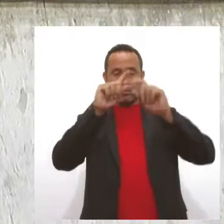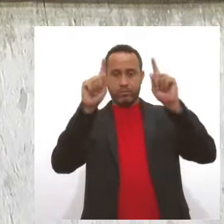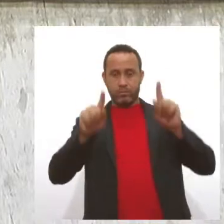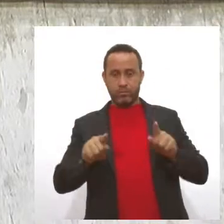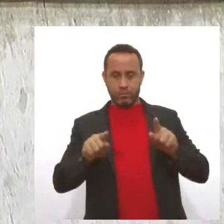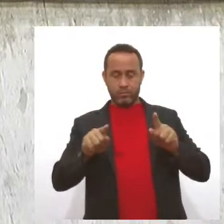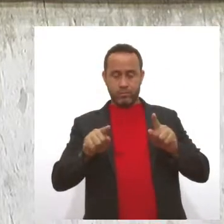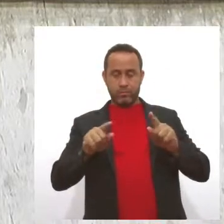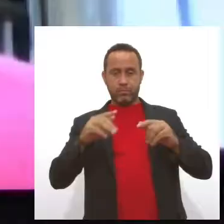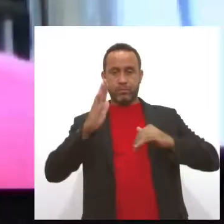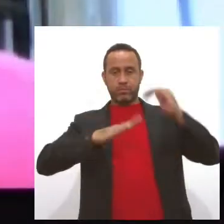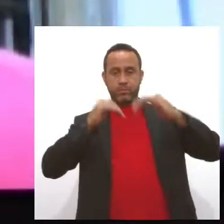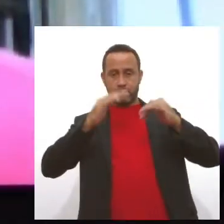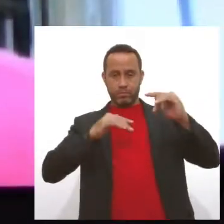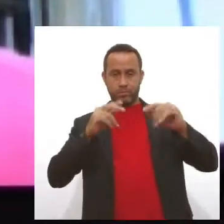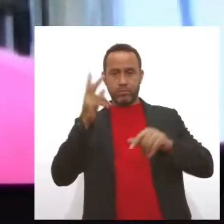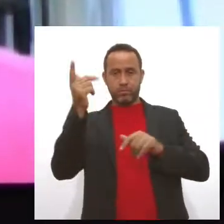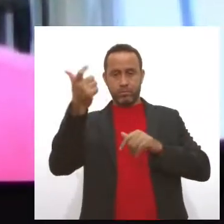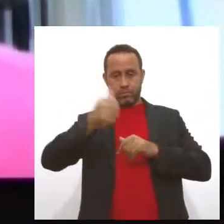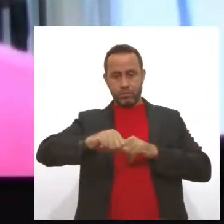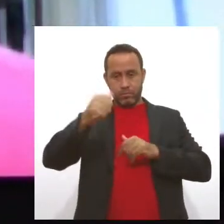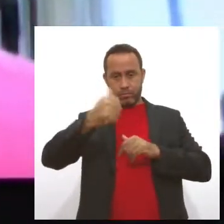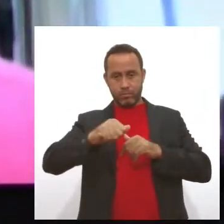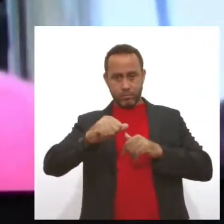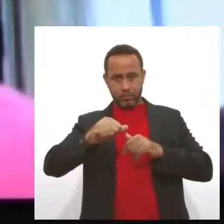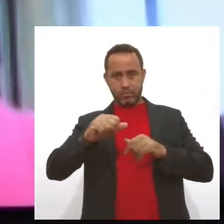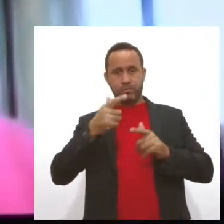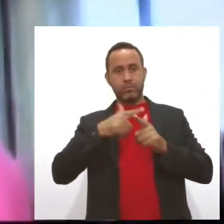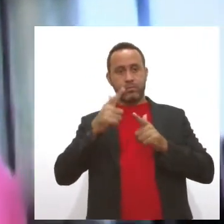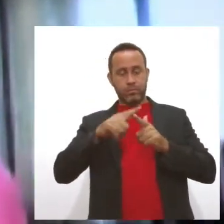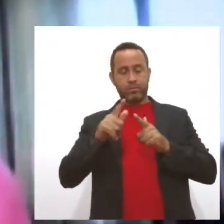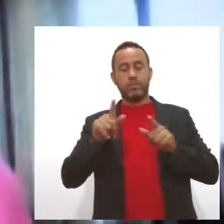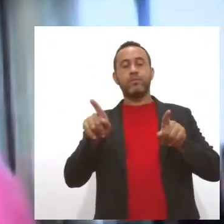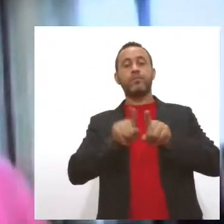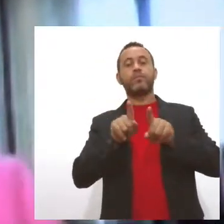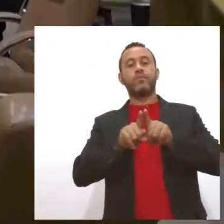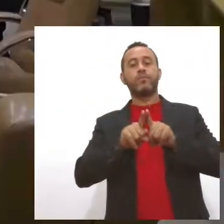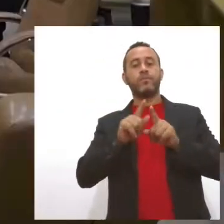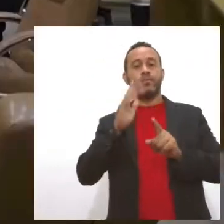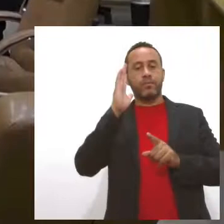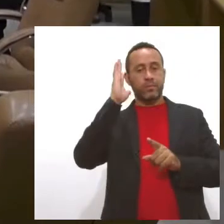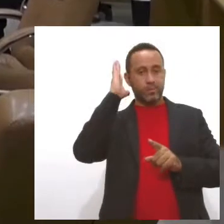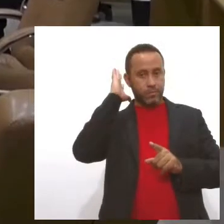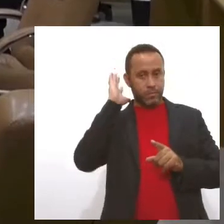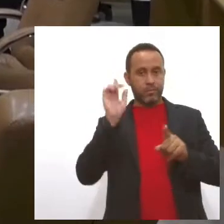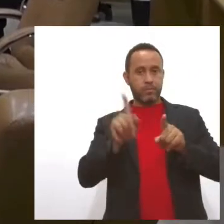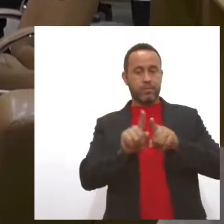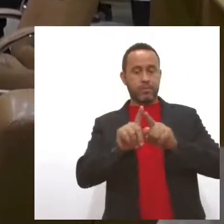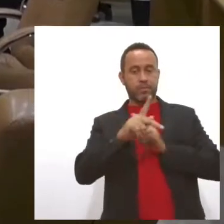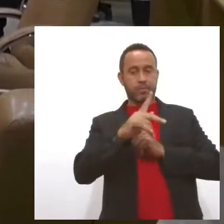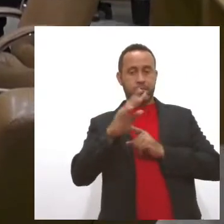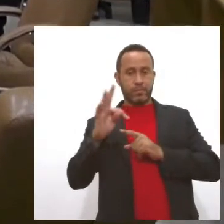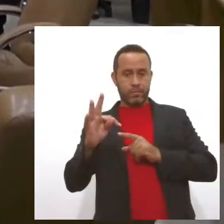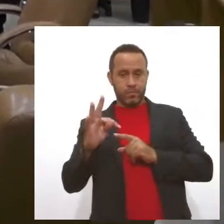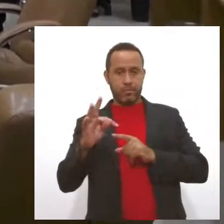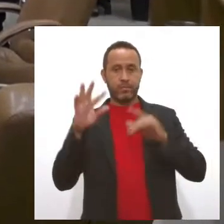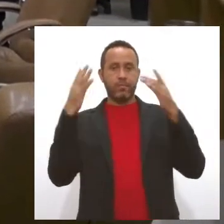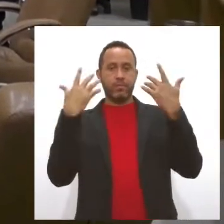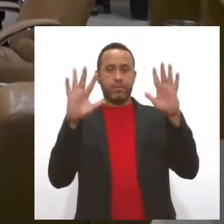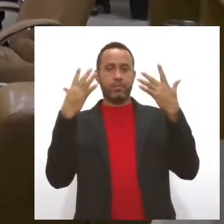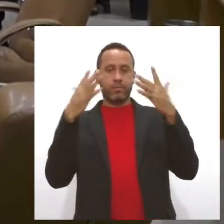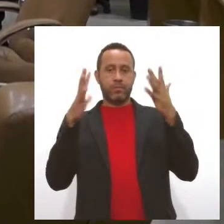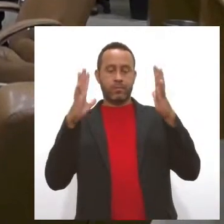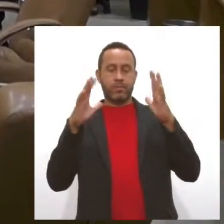monitora a situação. O pequeno expediente também foi utilizado pelo deputado Irã Barbosa, do PT. Ele parabenizou o